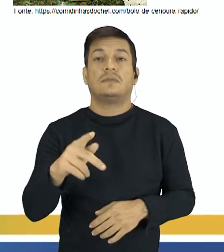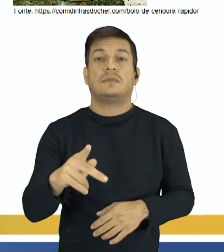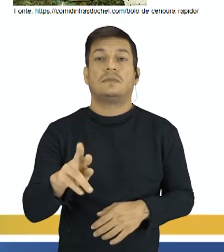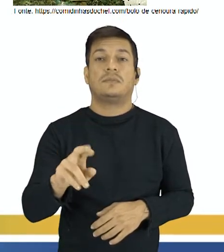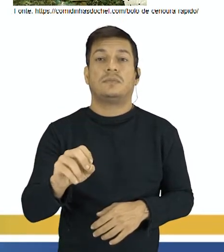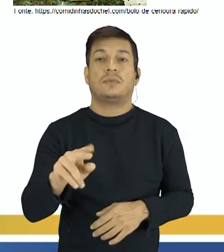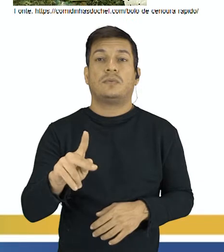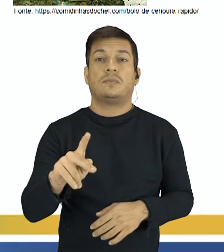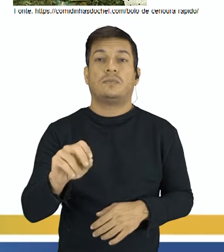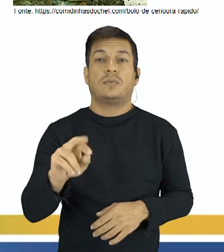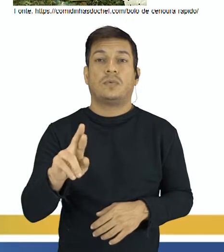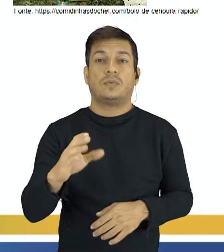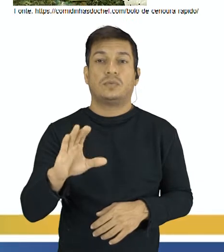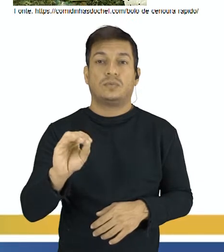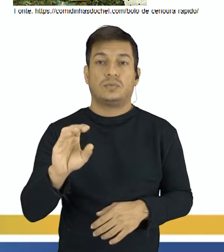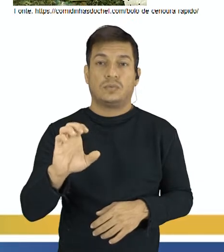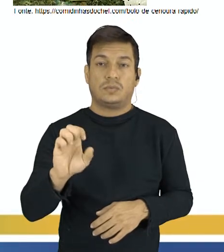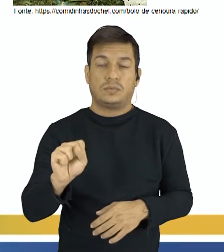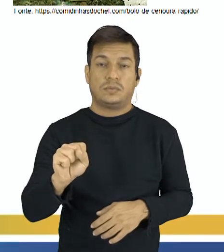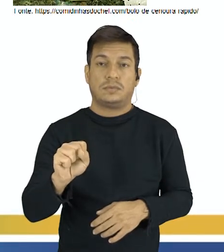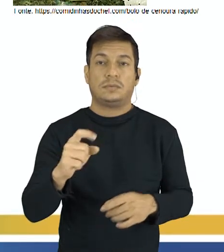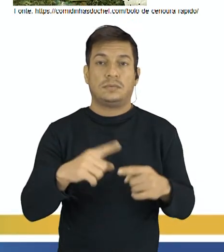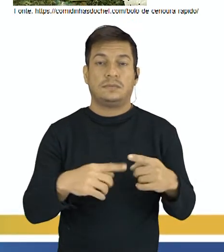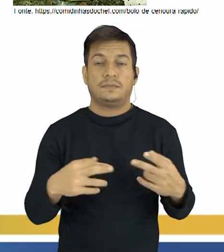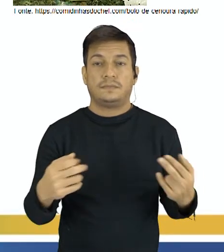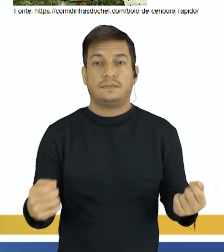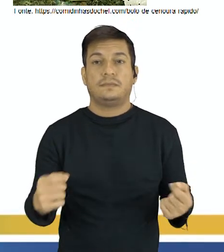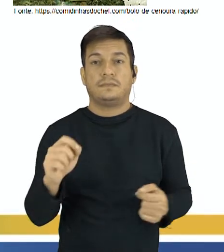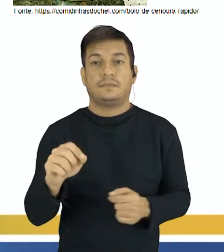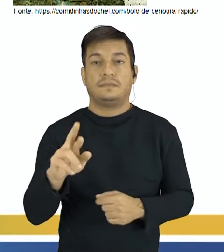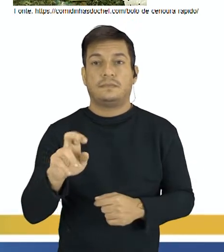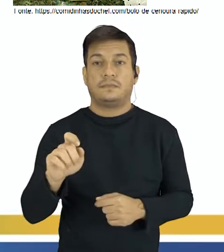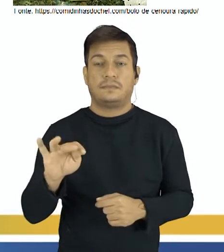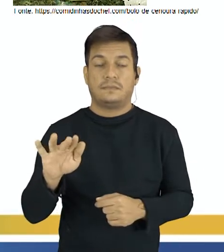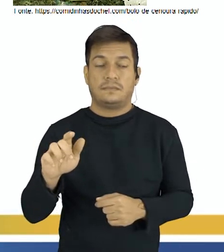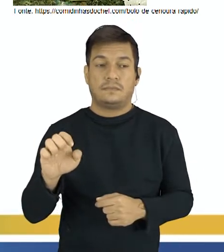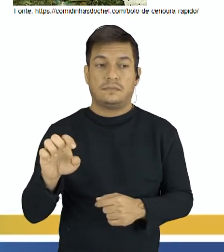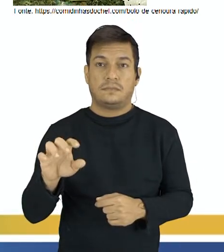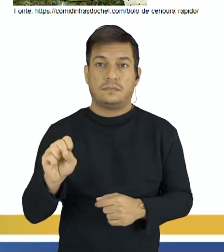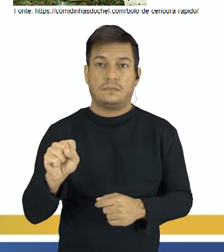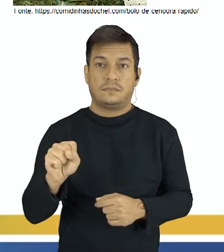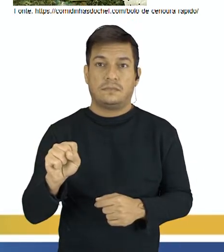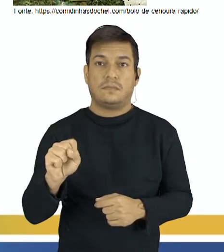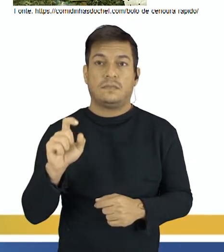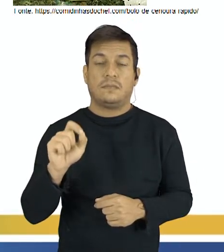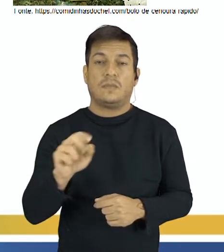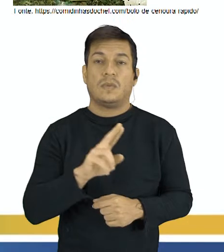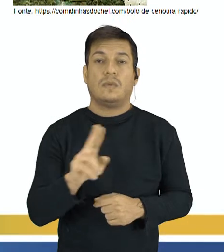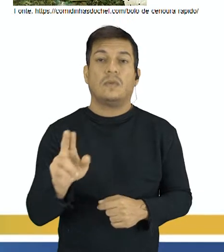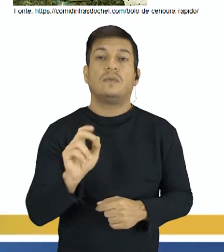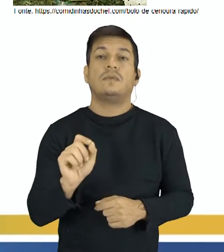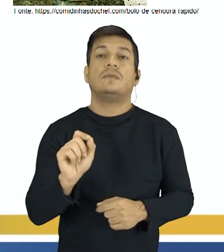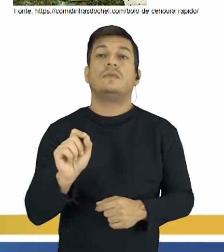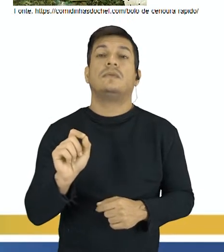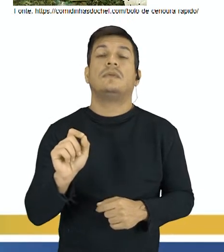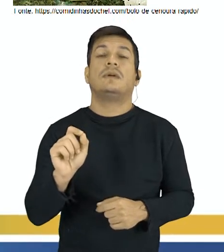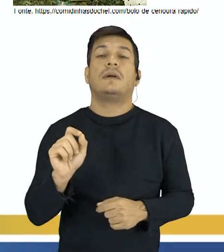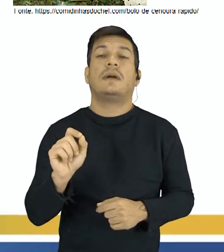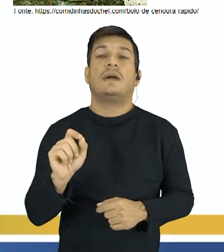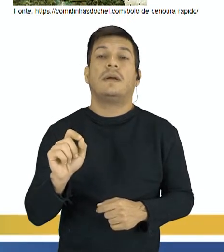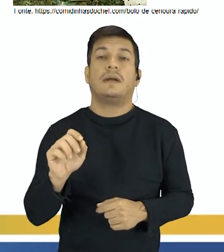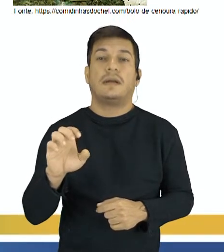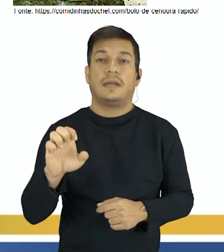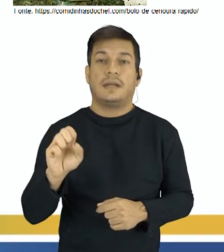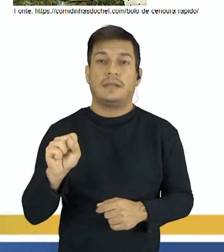proporções que elas existem entre as substâncias nos reagentes. Essas proporções é o que nós chamamos de proporções